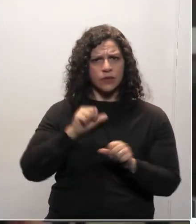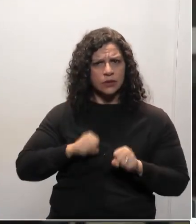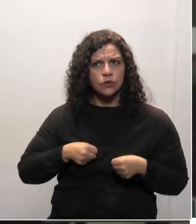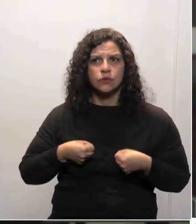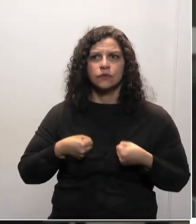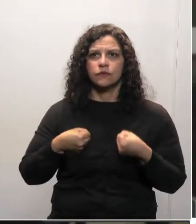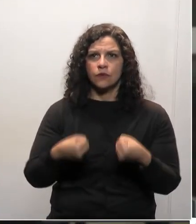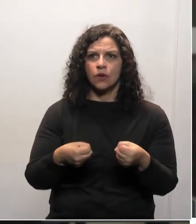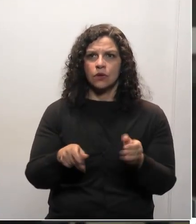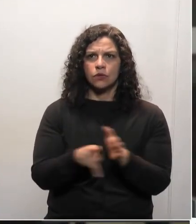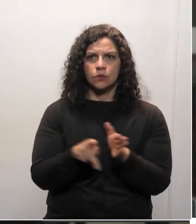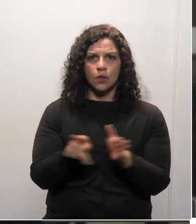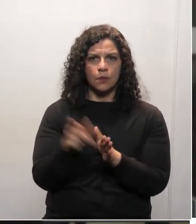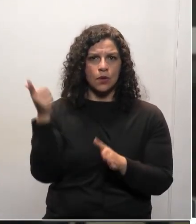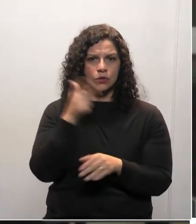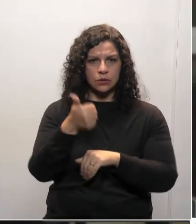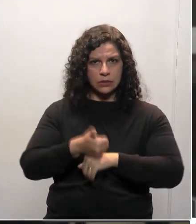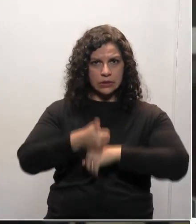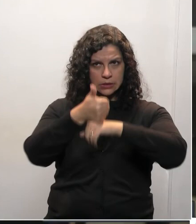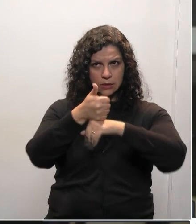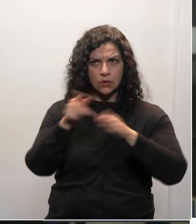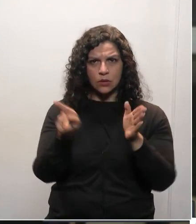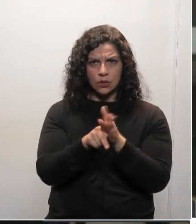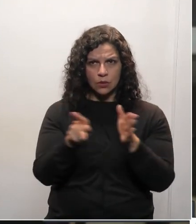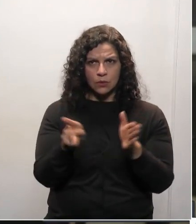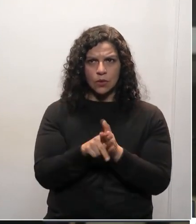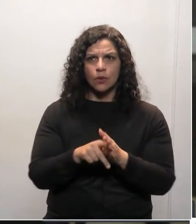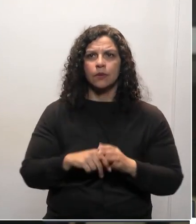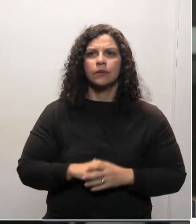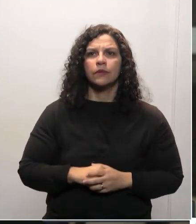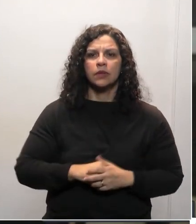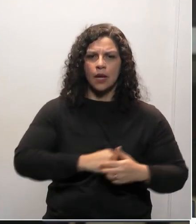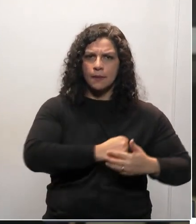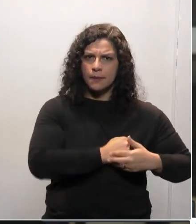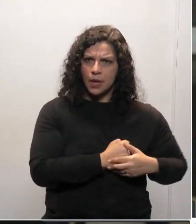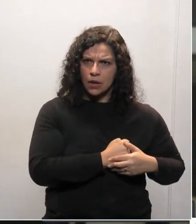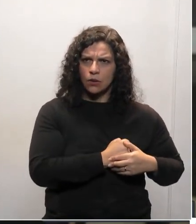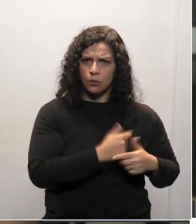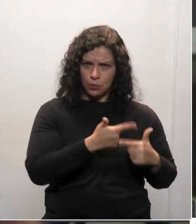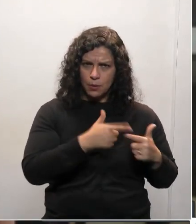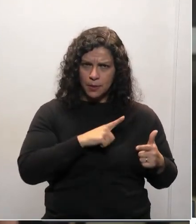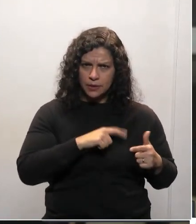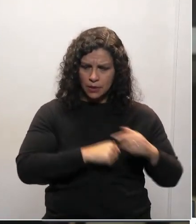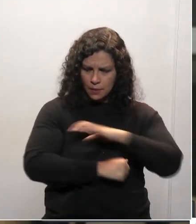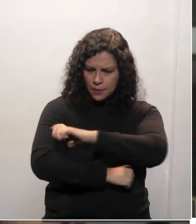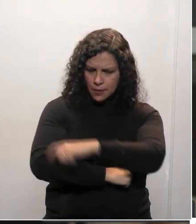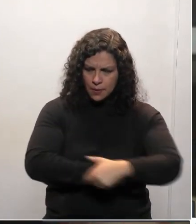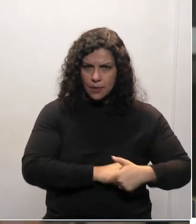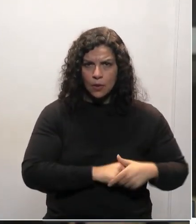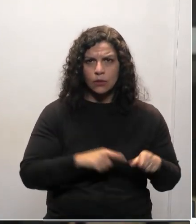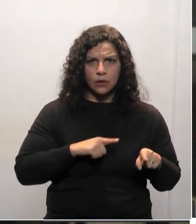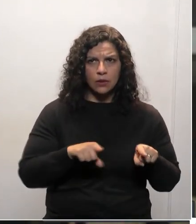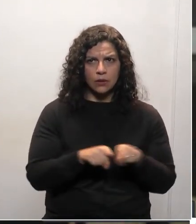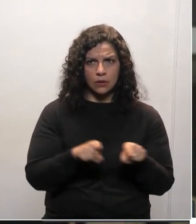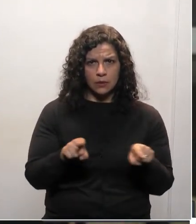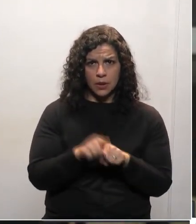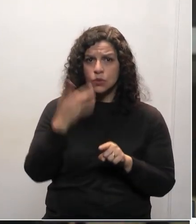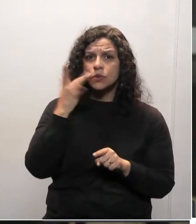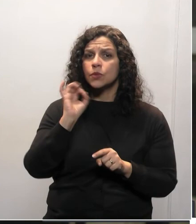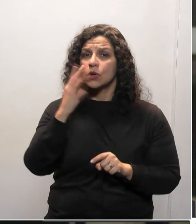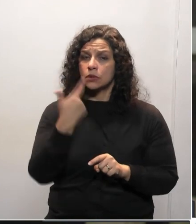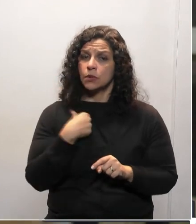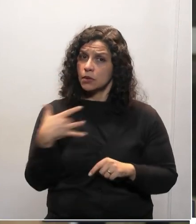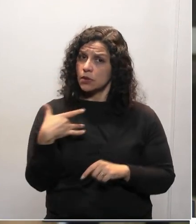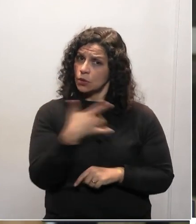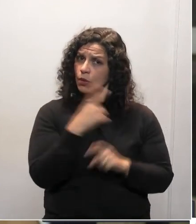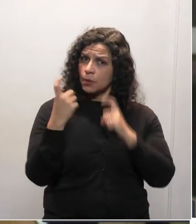esforço para comandar a sessão, o senhor está com braço na tipóia, deve ter sofrido algum pequeno acidente, mas enfim, estou preocupado